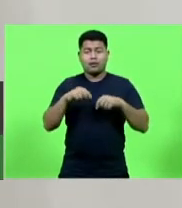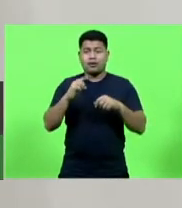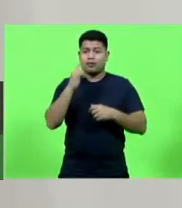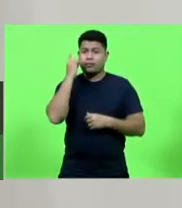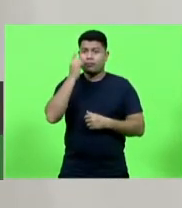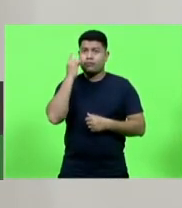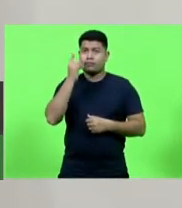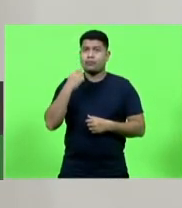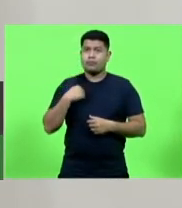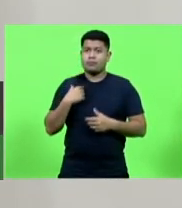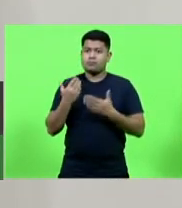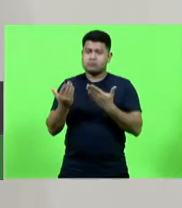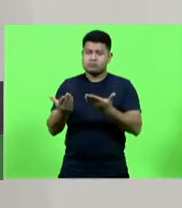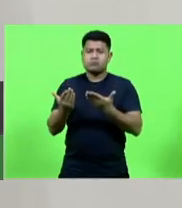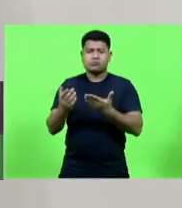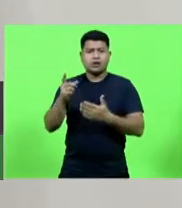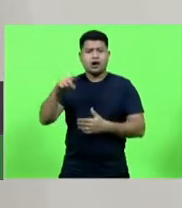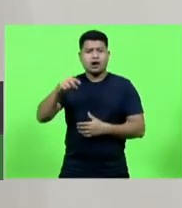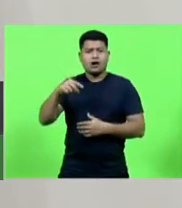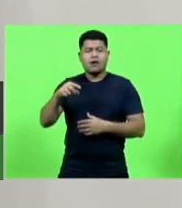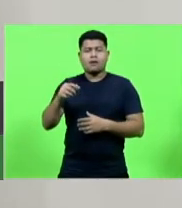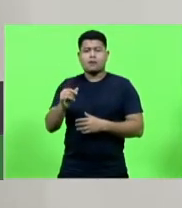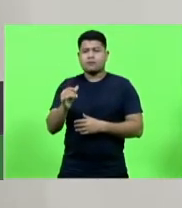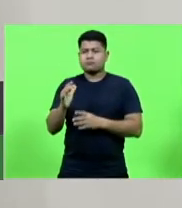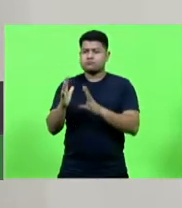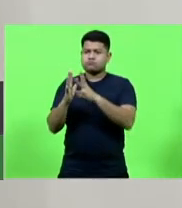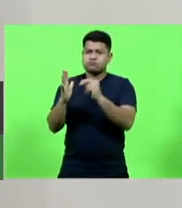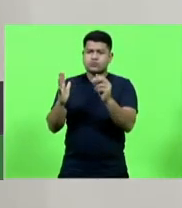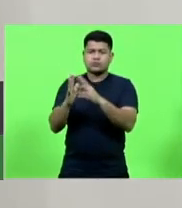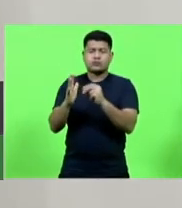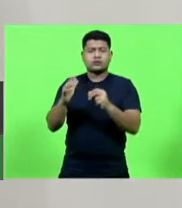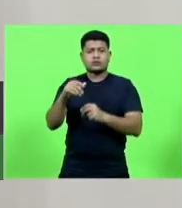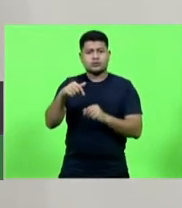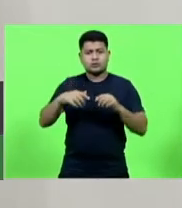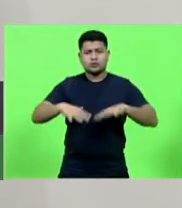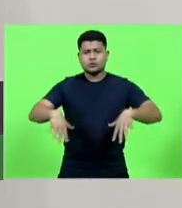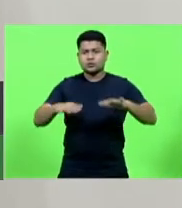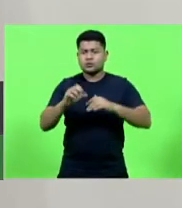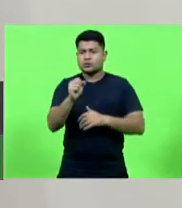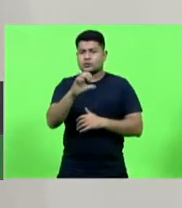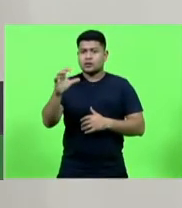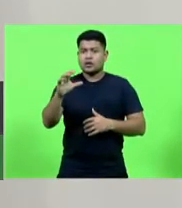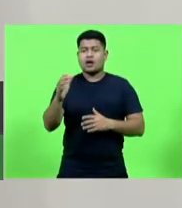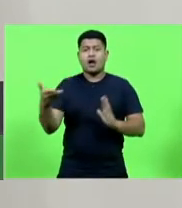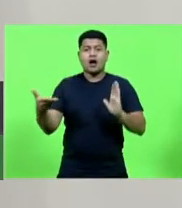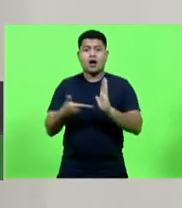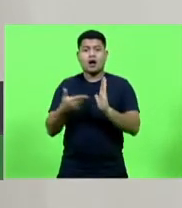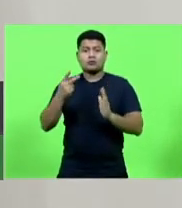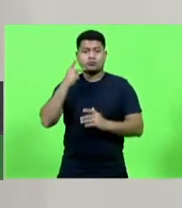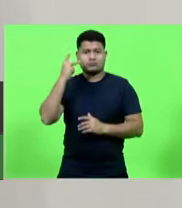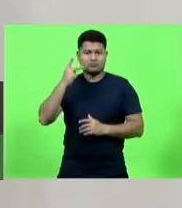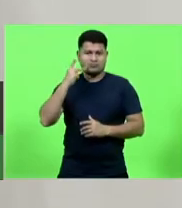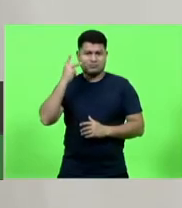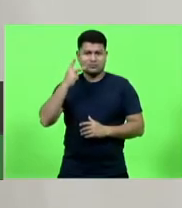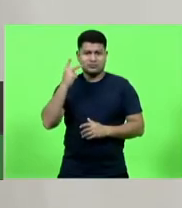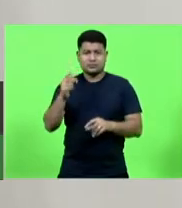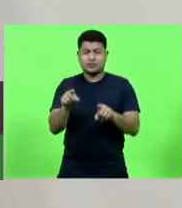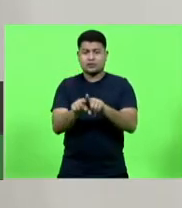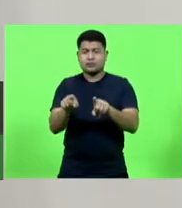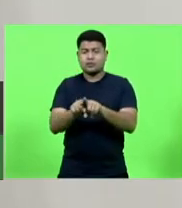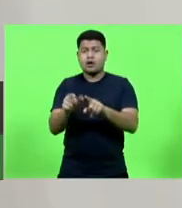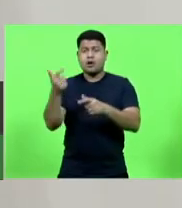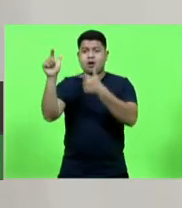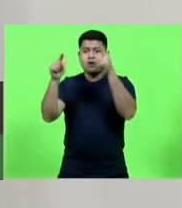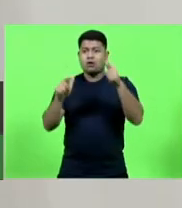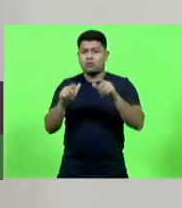e dão exemplo não só para Santa Catarina, no que tange às câmaras de vereadores, mas também para outras Assembleias